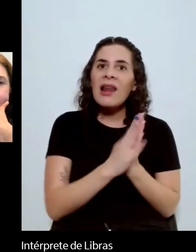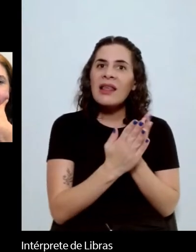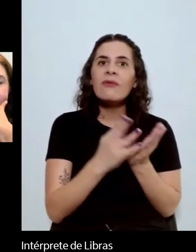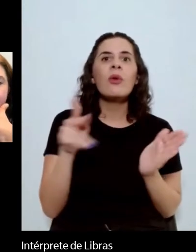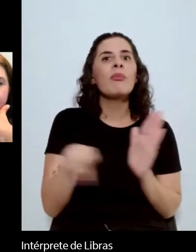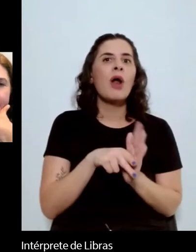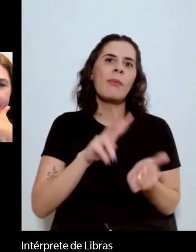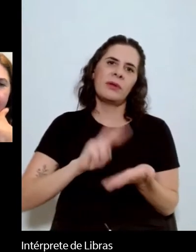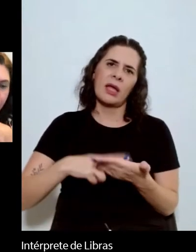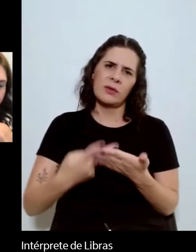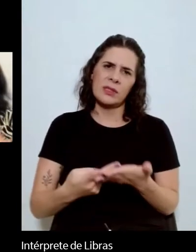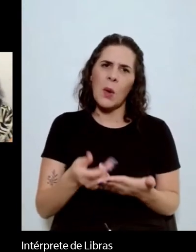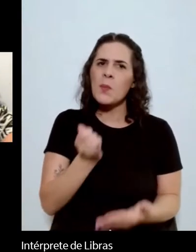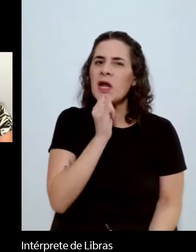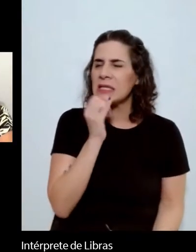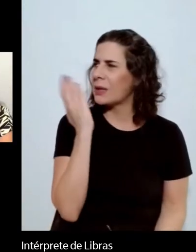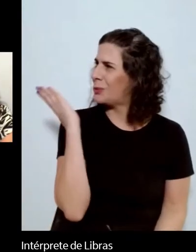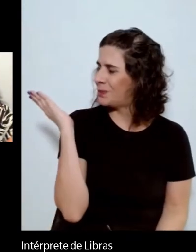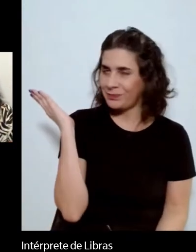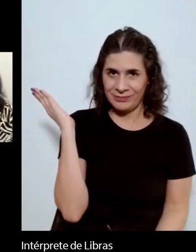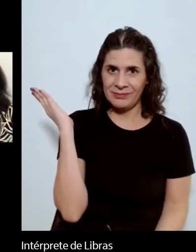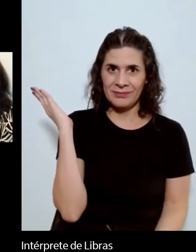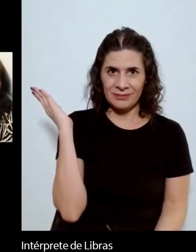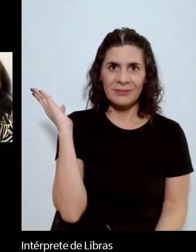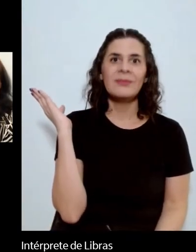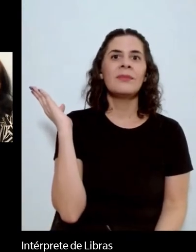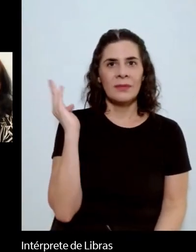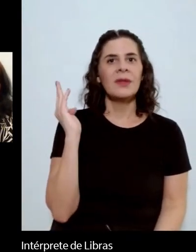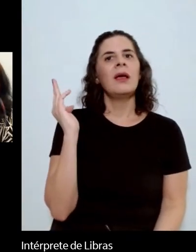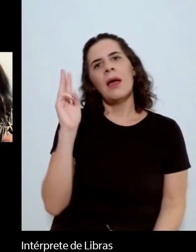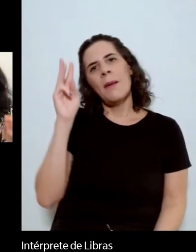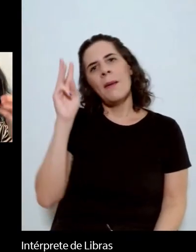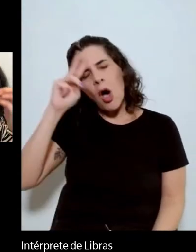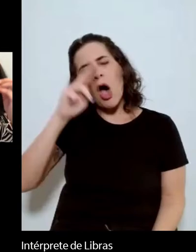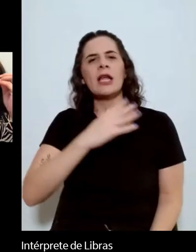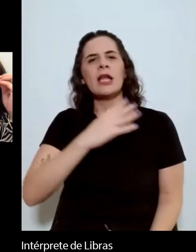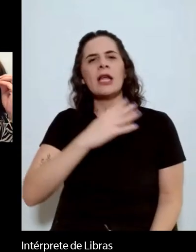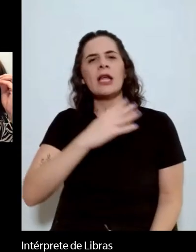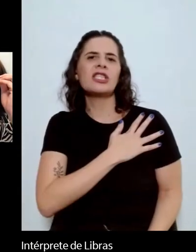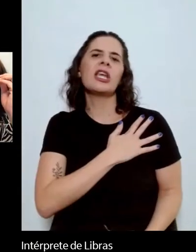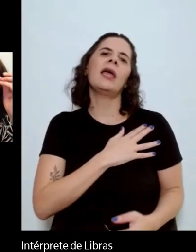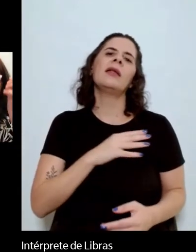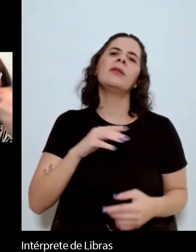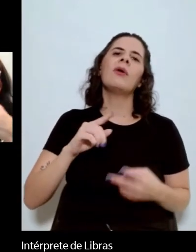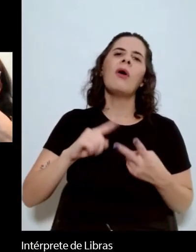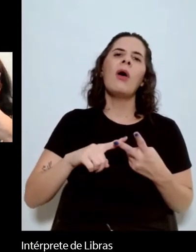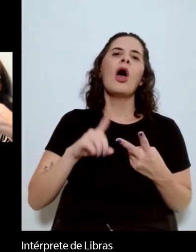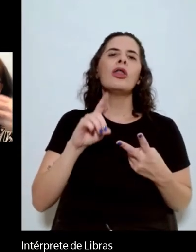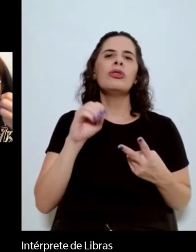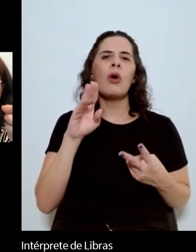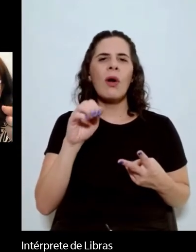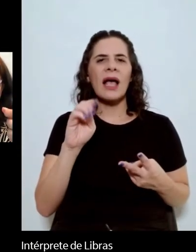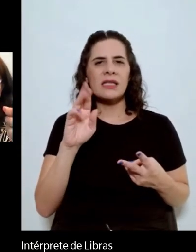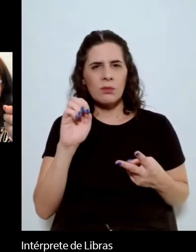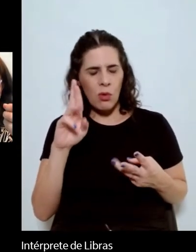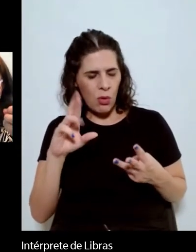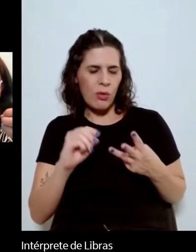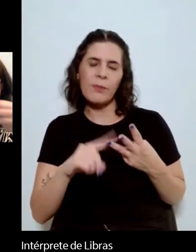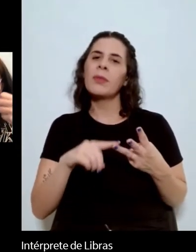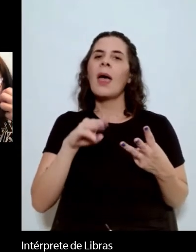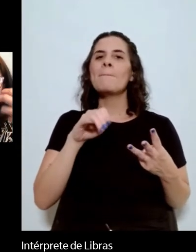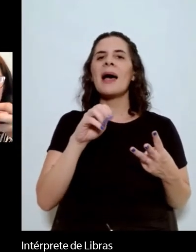milícias, Iracema, Dom Casmurro, Macunaíma e Parque Industrial. Então, uma das coisas